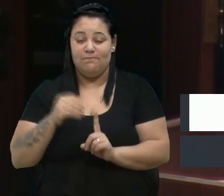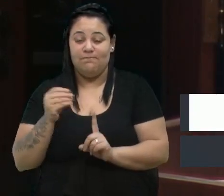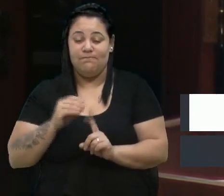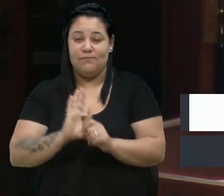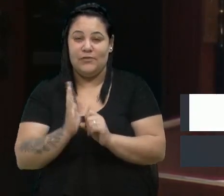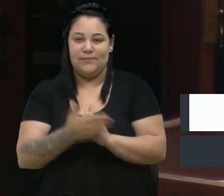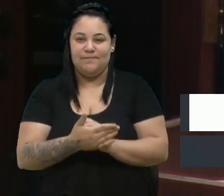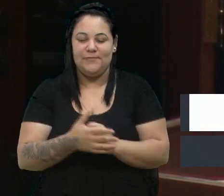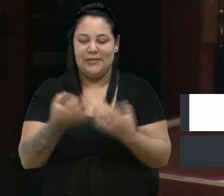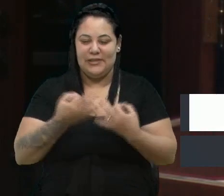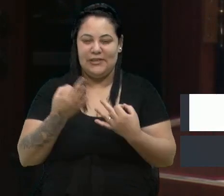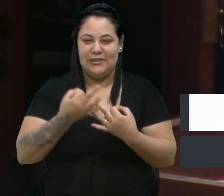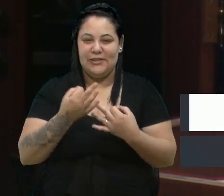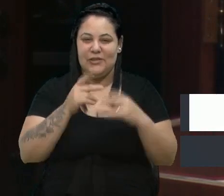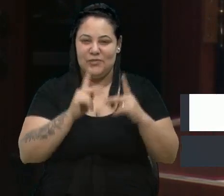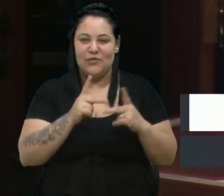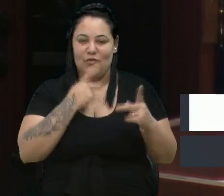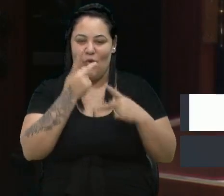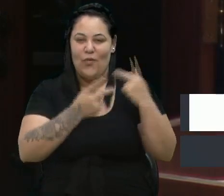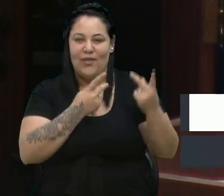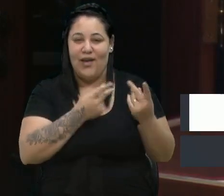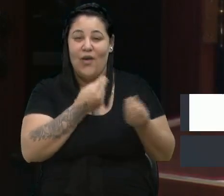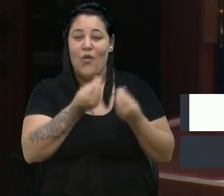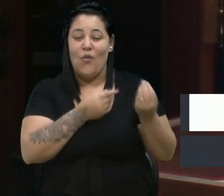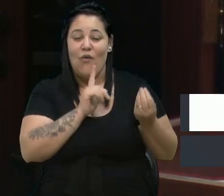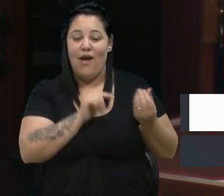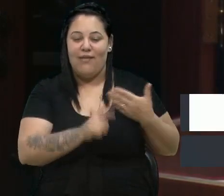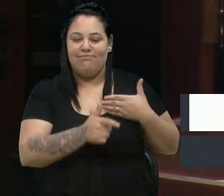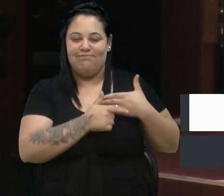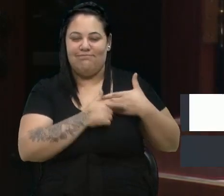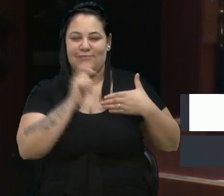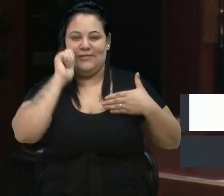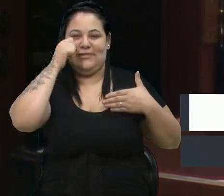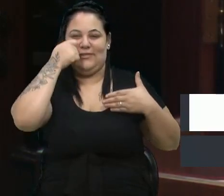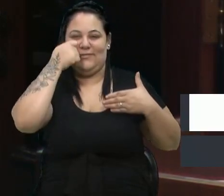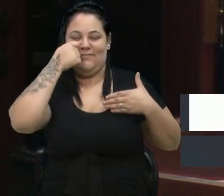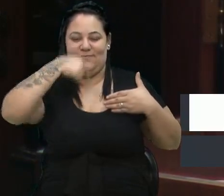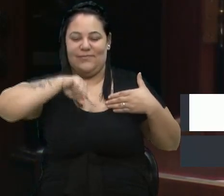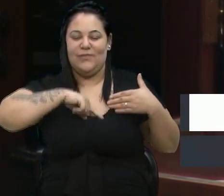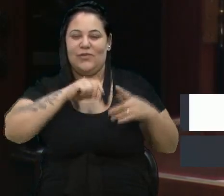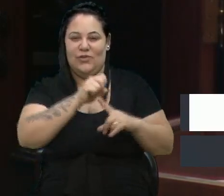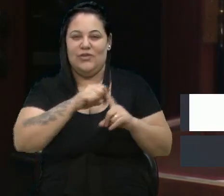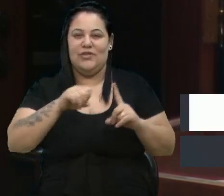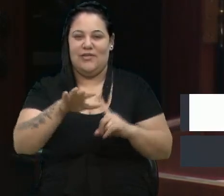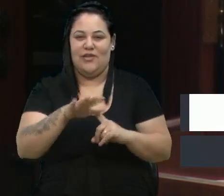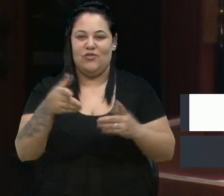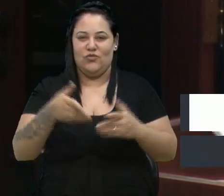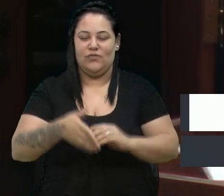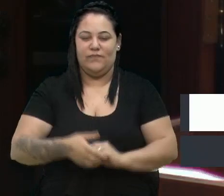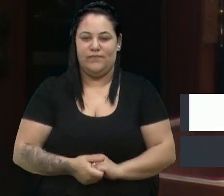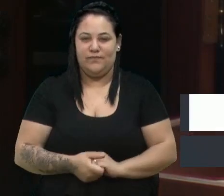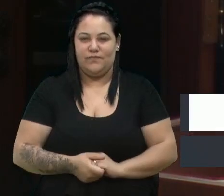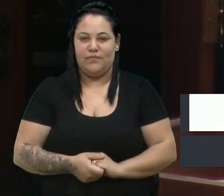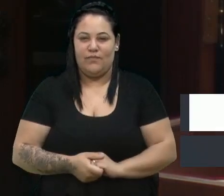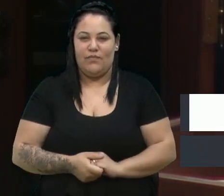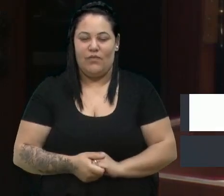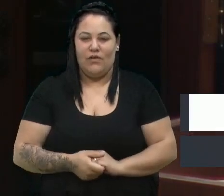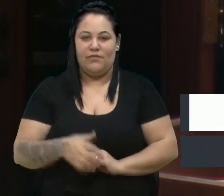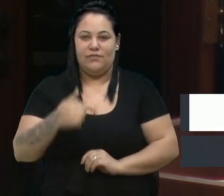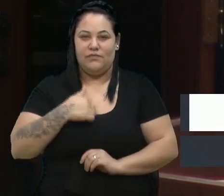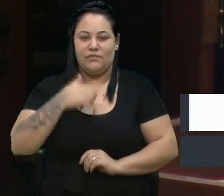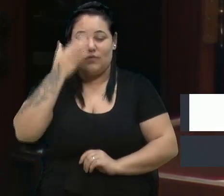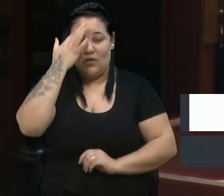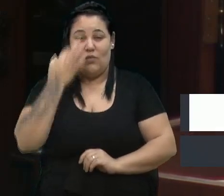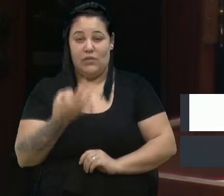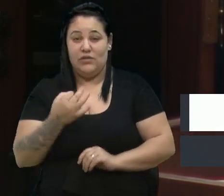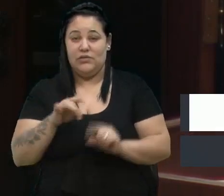relatarão para vocês como é ser negro ou negra na nossa sociedade. Eu entendo que o poder